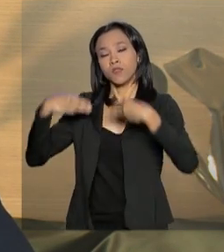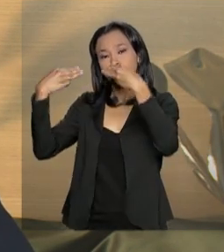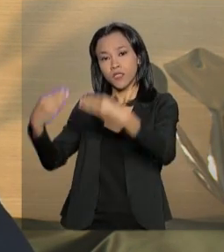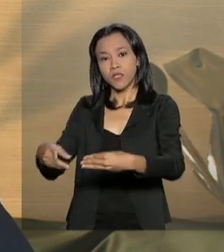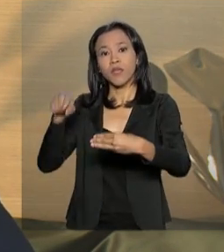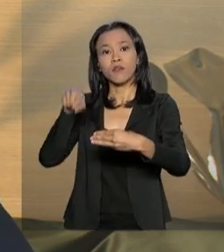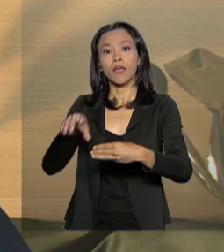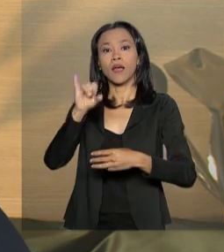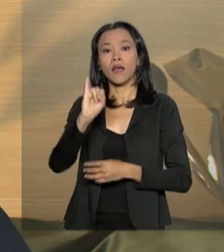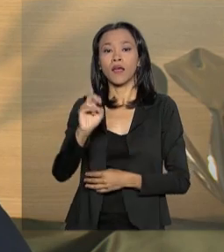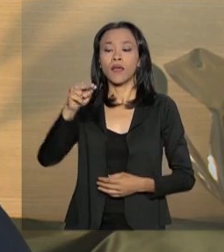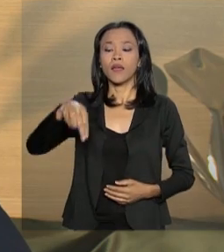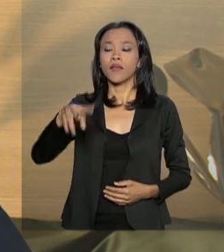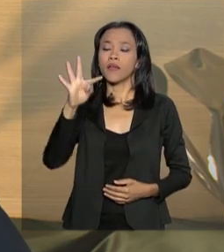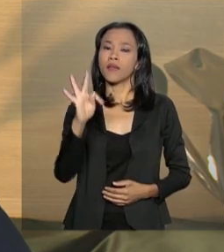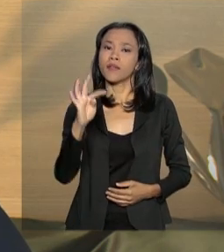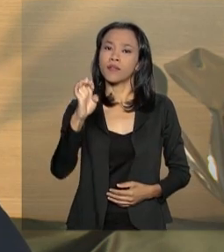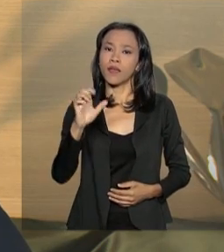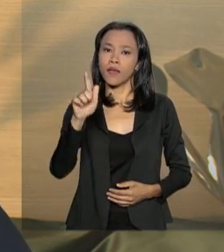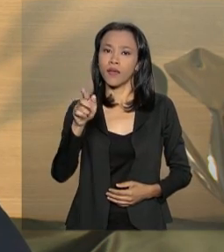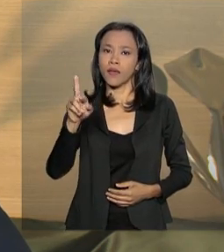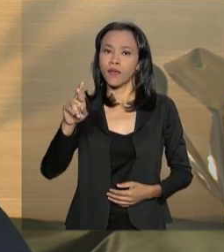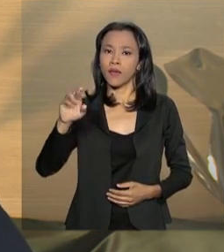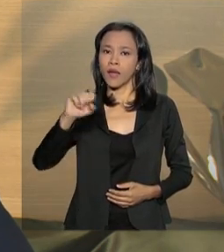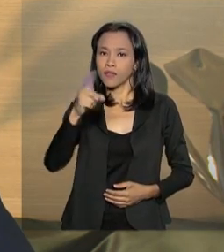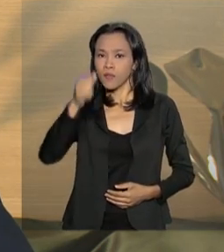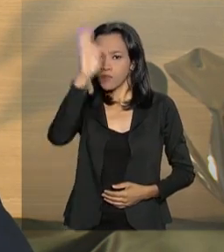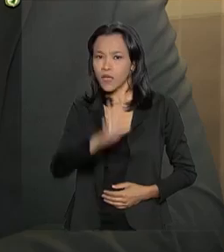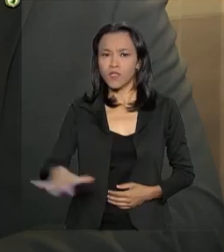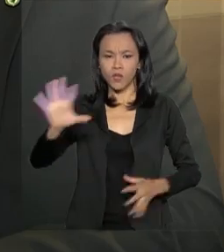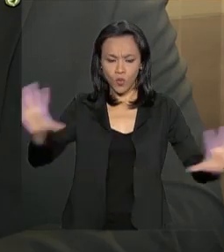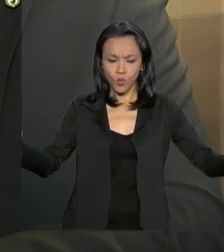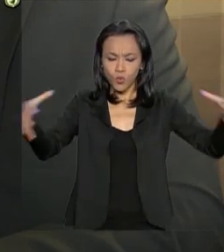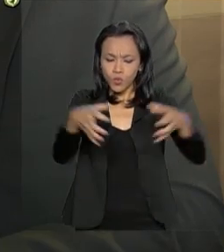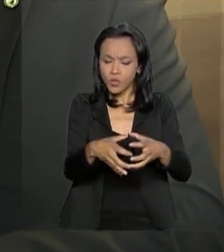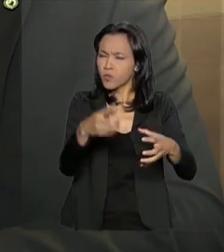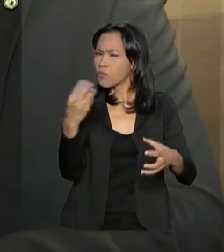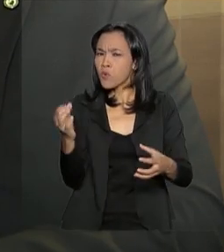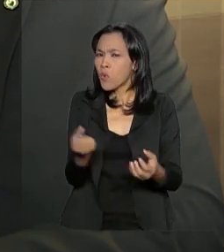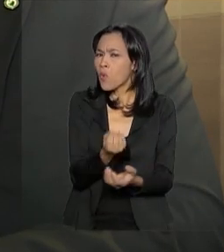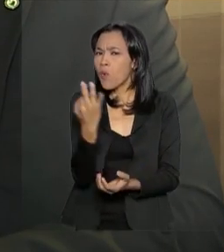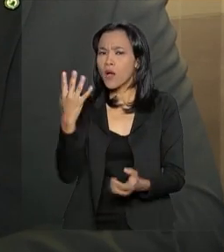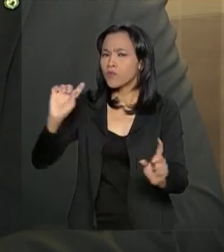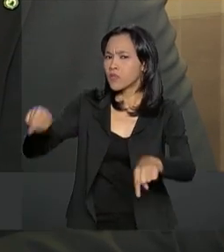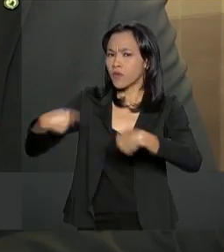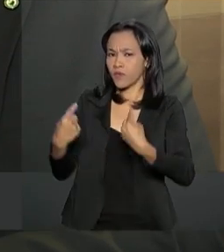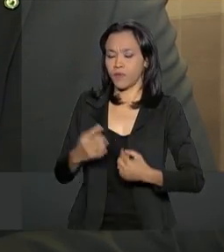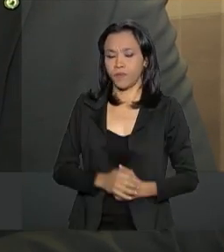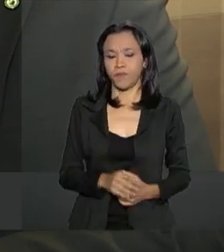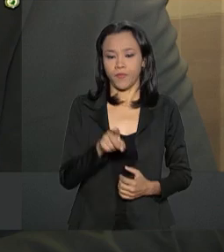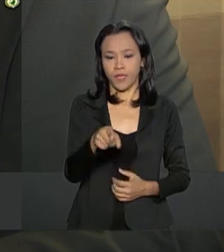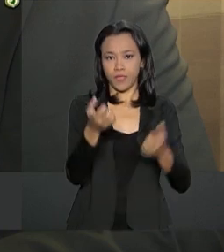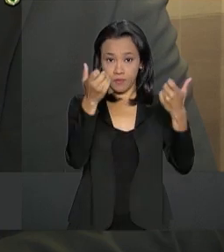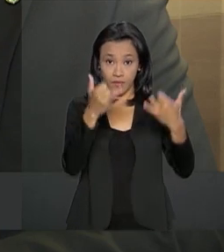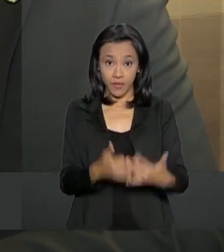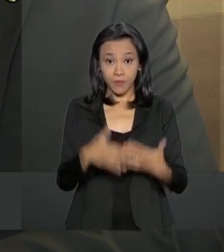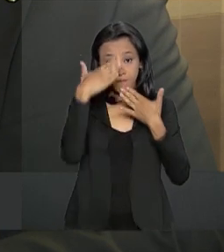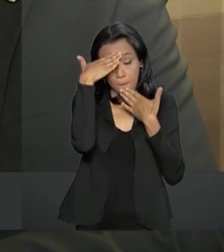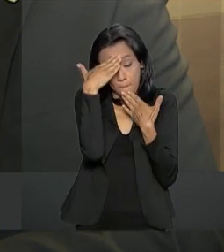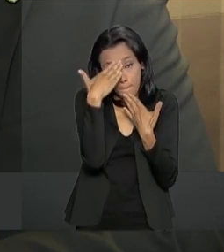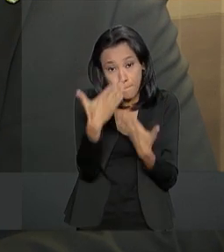nacional. Quais são os principais desafios desta nova pasta? Eu agradeço a oportunidade à TVNBR e à Voz do Brasil.